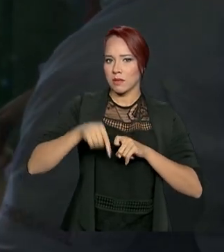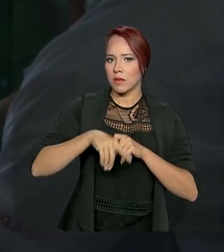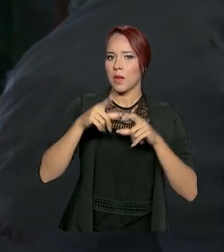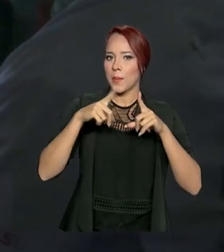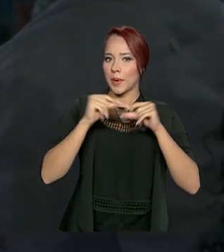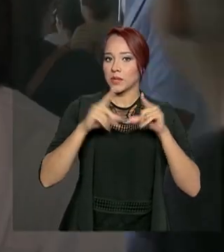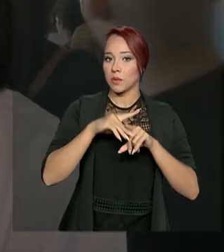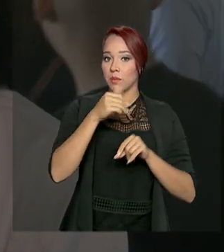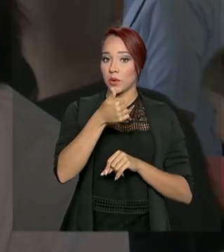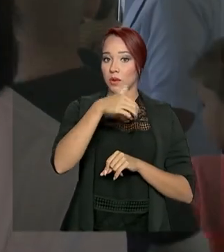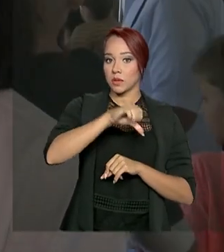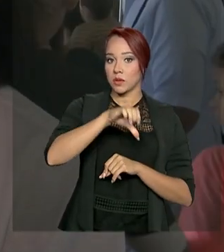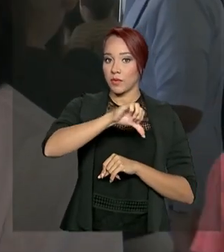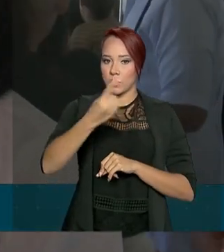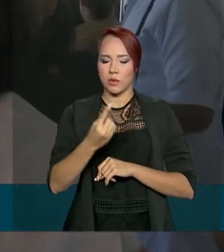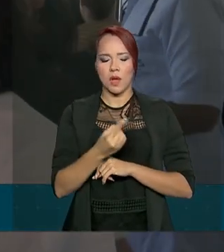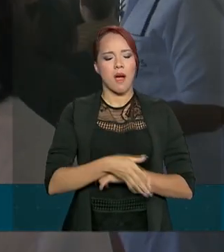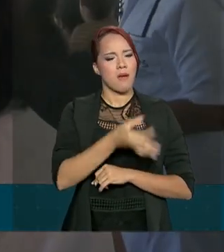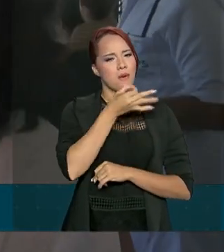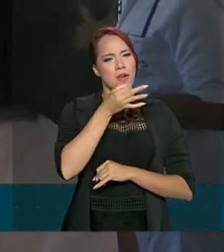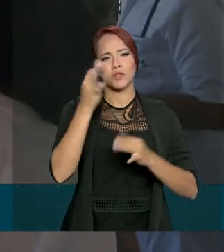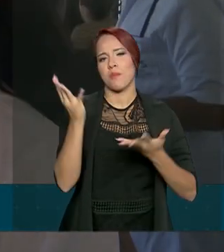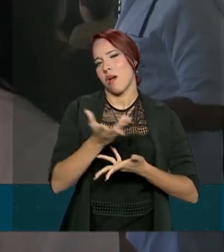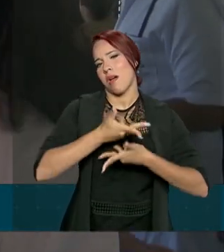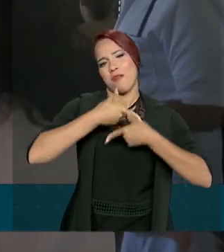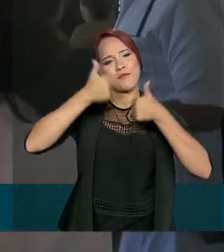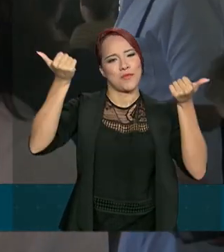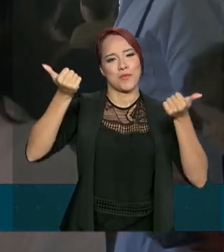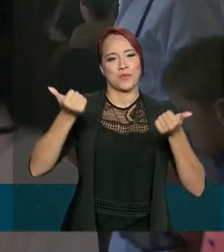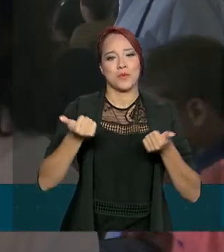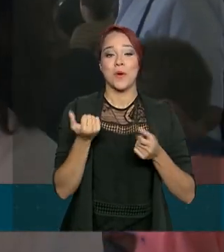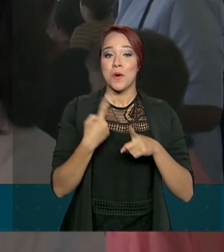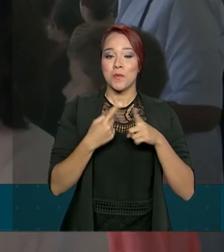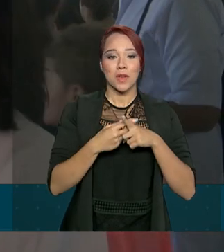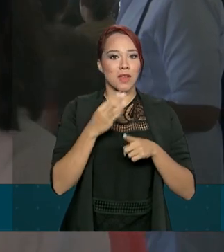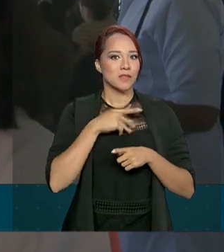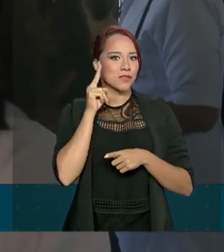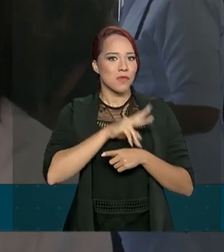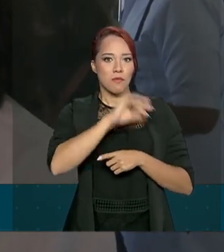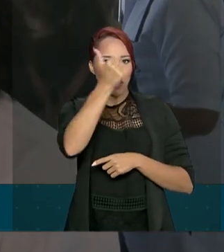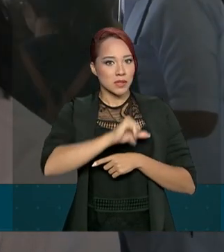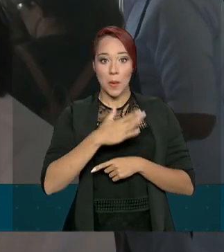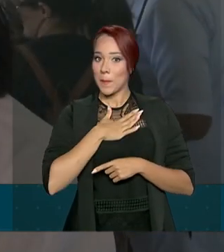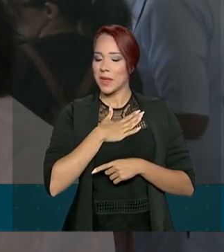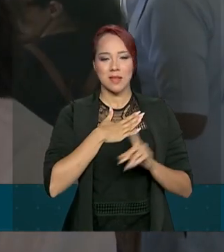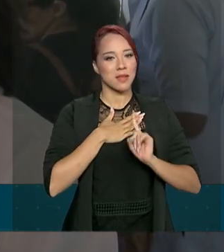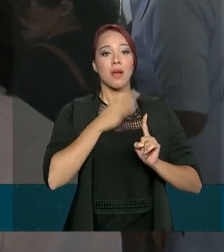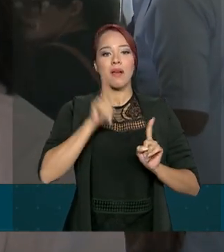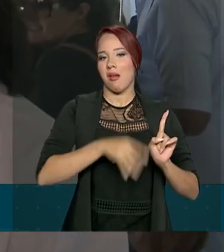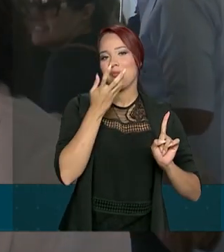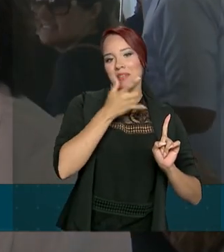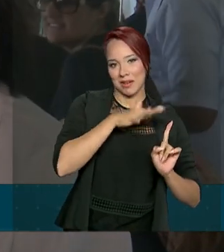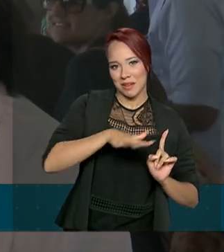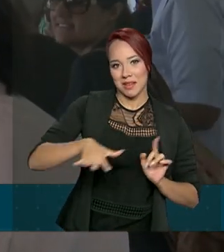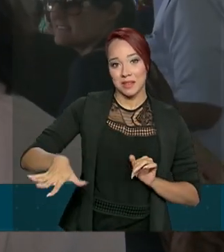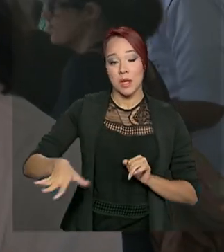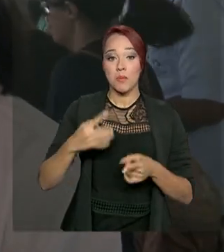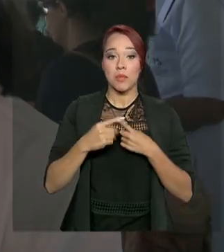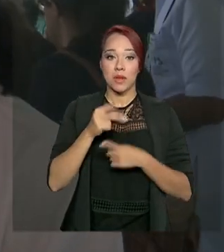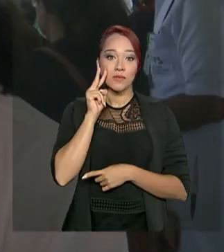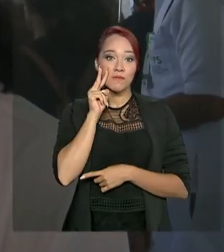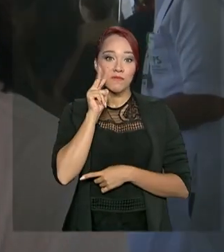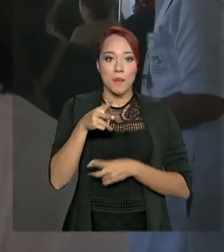1991. Eu acho excelente. Essa avaliação não é minha, é das crianças. A gente vê